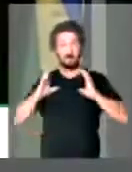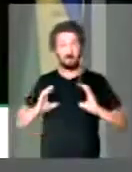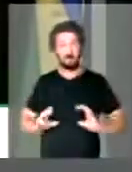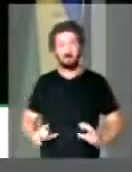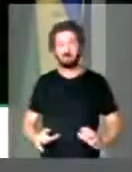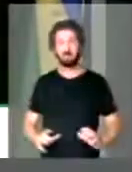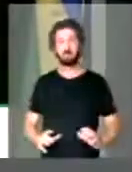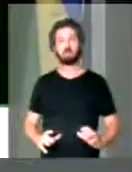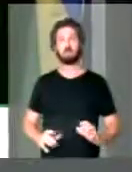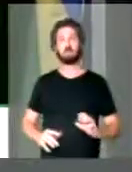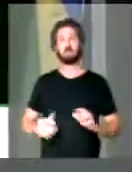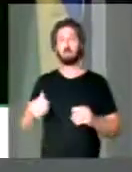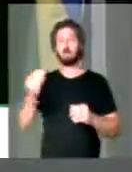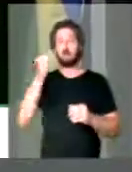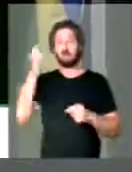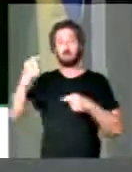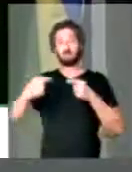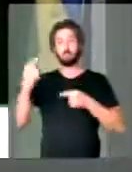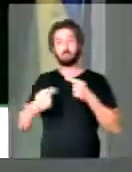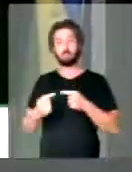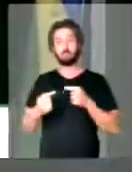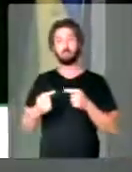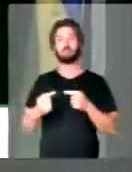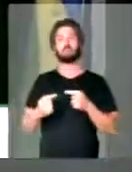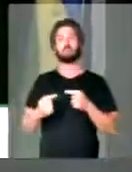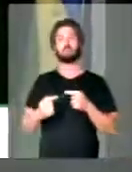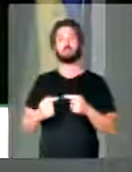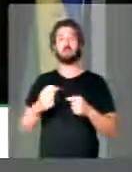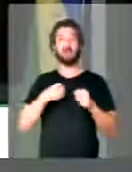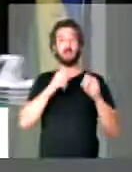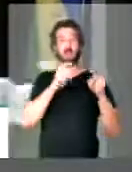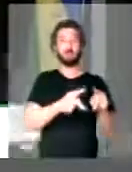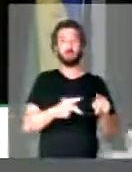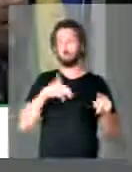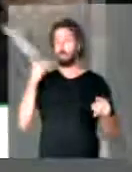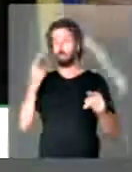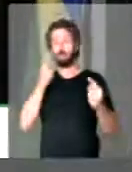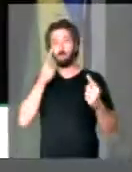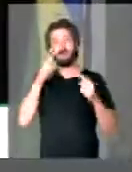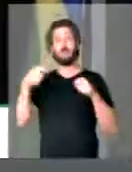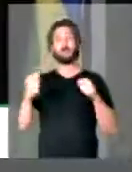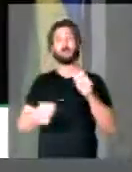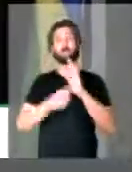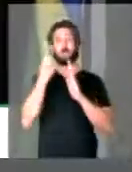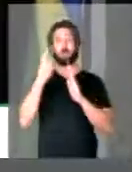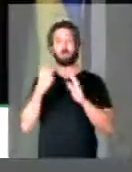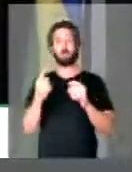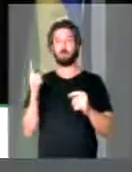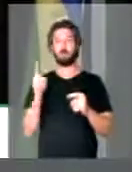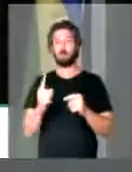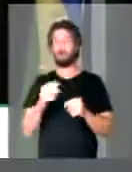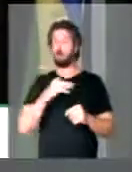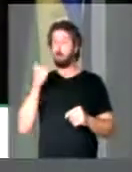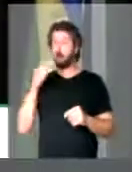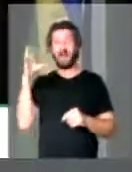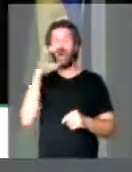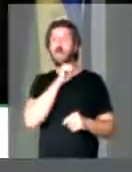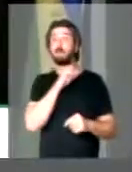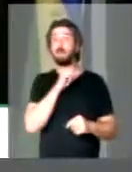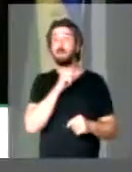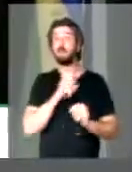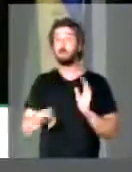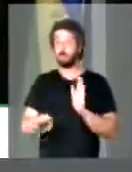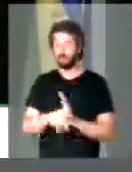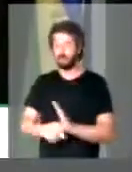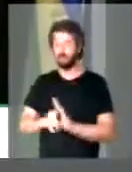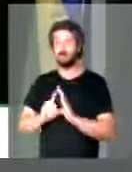dispute uma corrida entre a aposentadoria e a morte, para ver quem chega primeiro. E a morte é ligeira. Vai chegar antes.